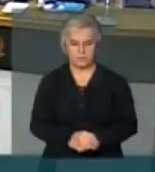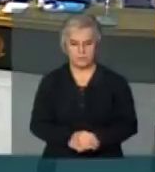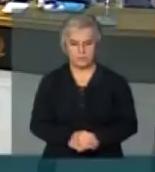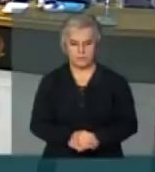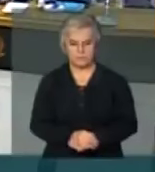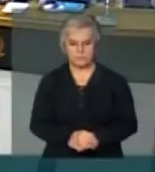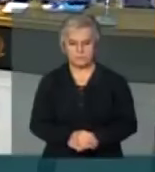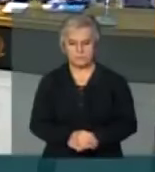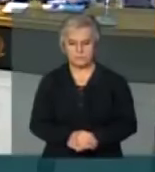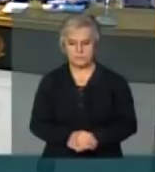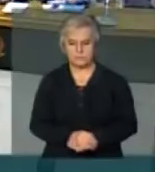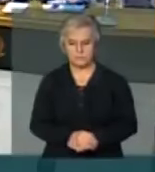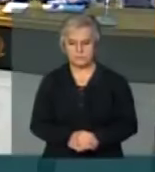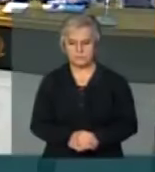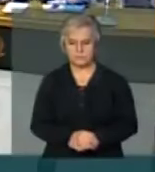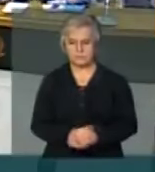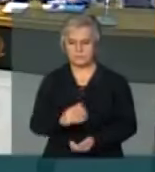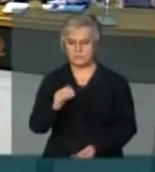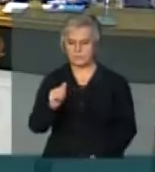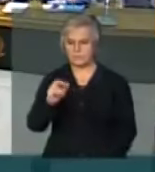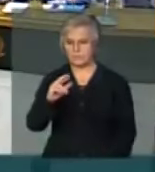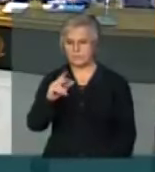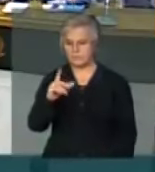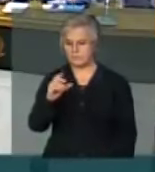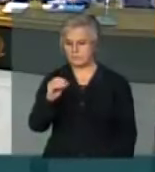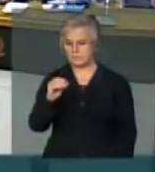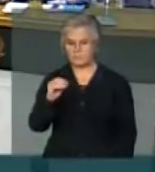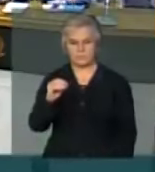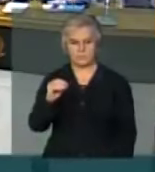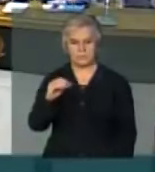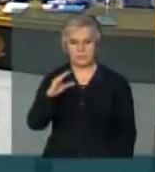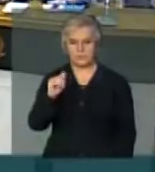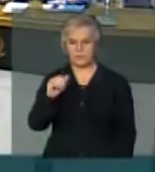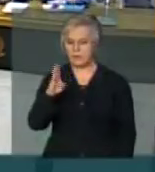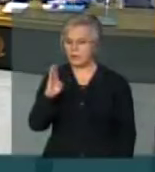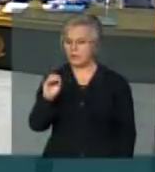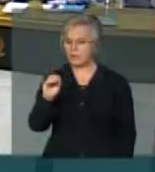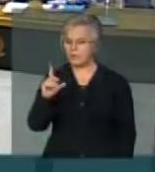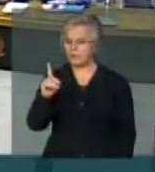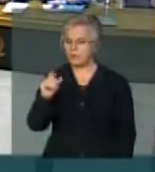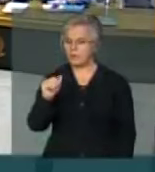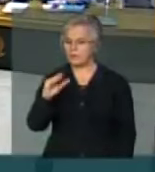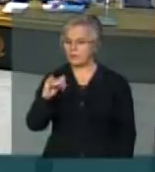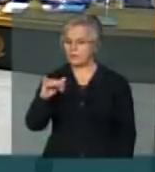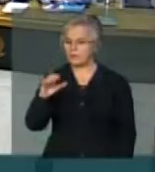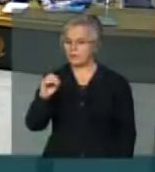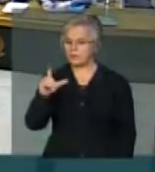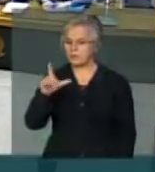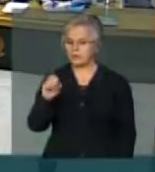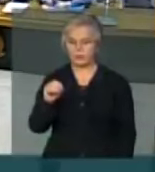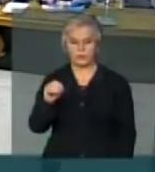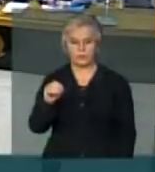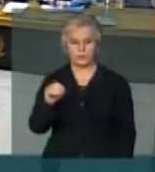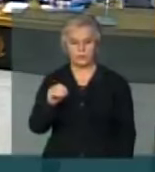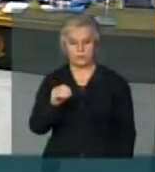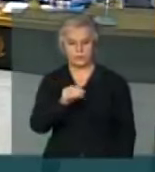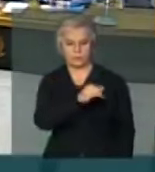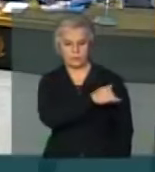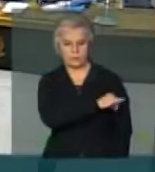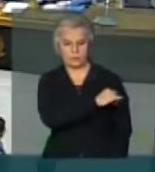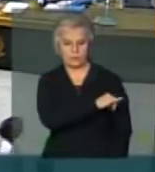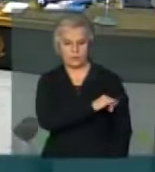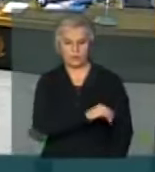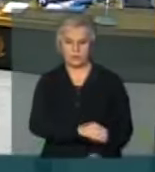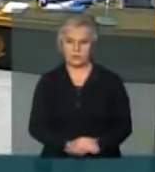O deputado Cabo Daciônio, sem partido do Rio de Janeiro, enquanto isso ouvimos o deputado Rocha do PSB. Senhor presidente, é